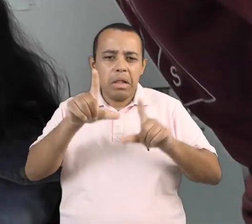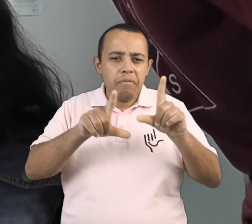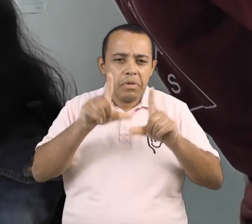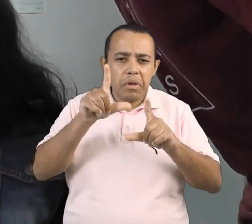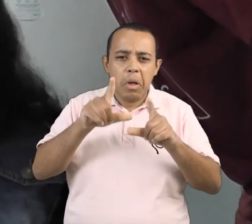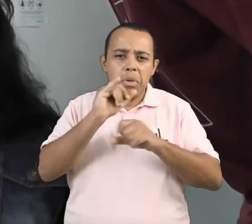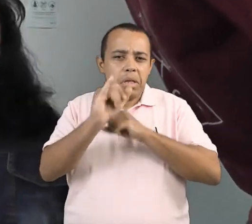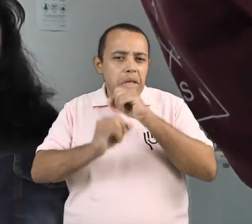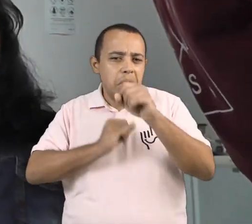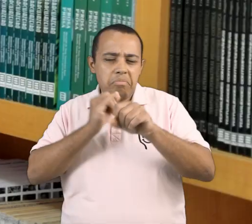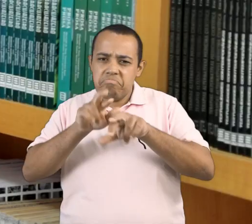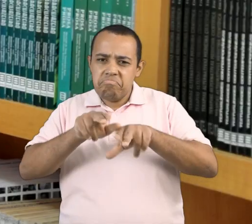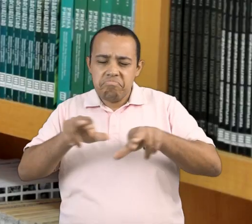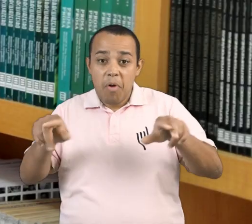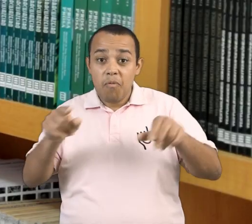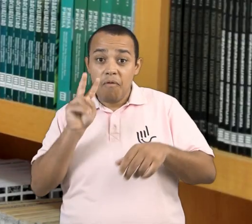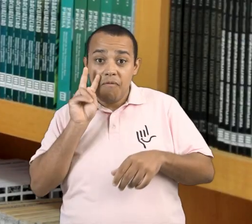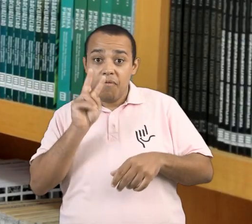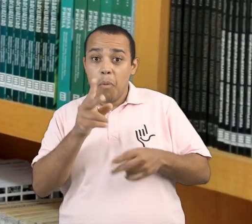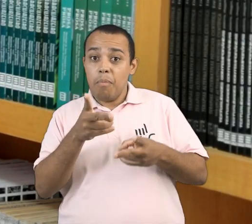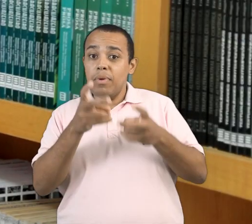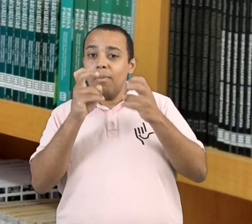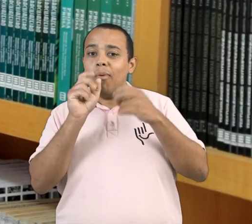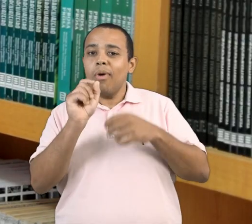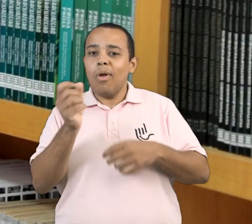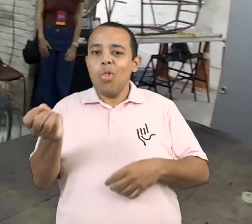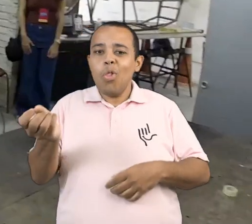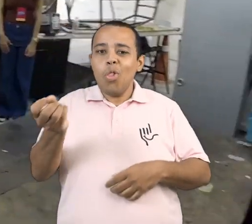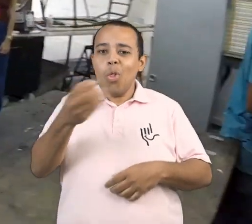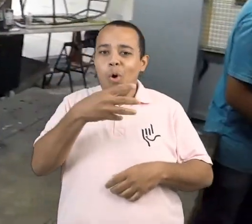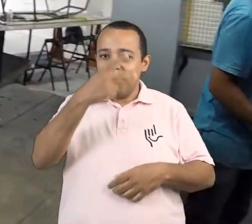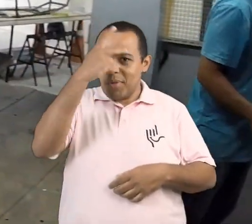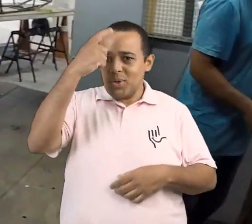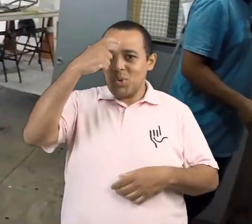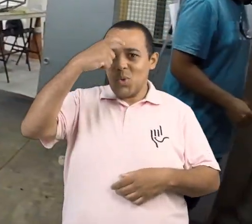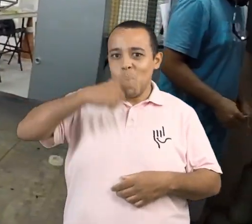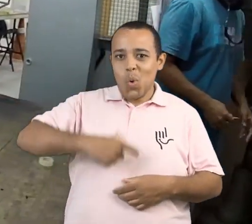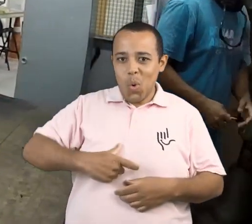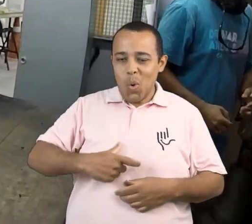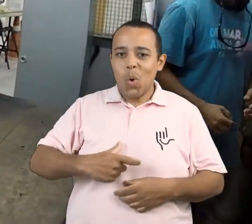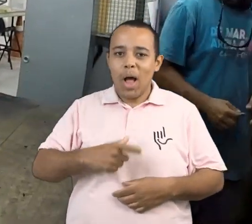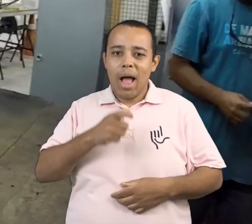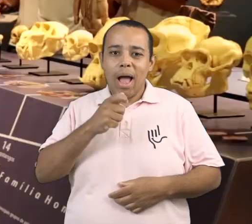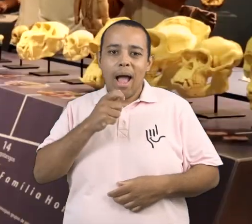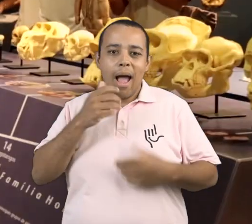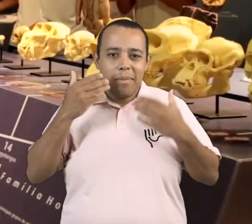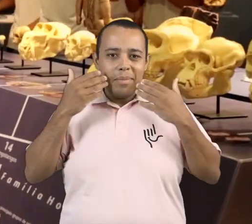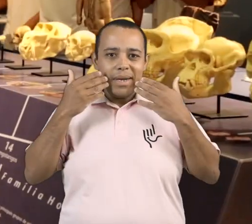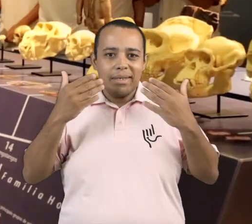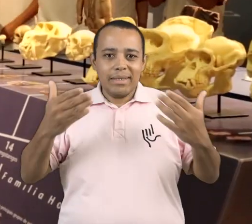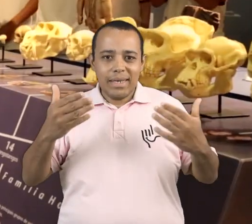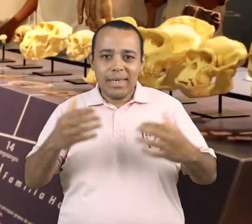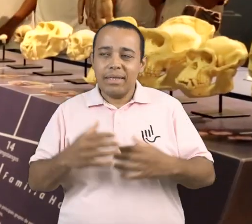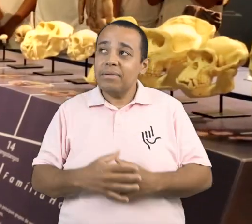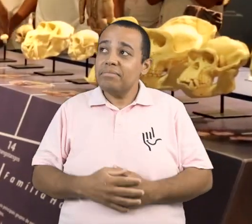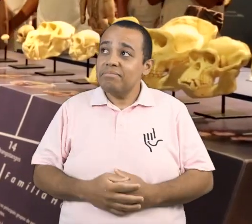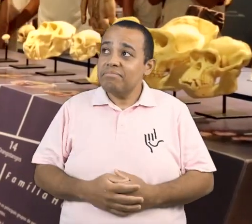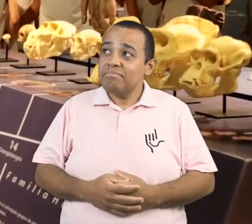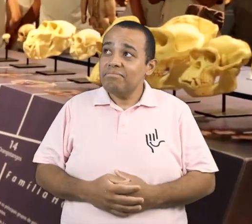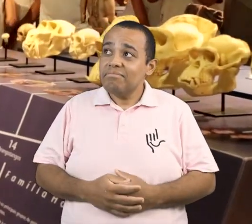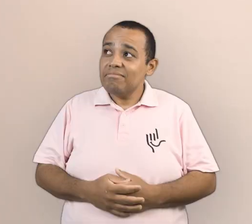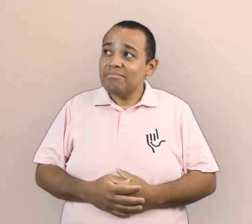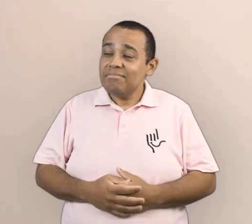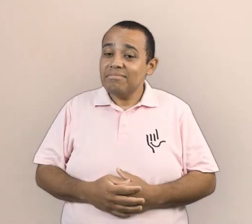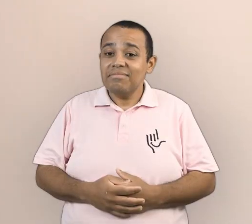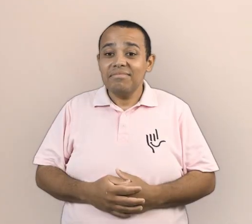você nos assiste, com certeza você percebeu a presença de novas carinhas. Vou fazer mais uma.